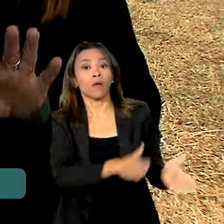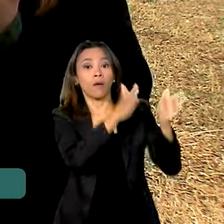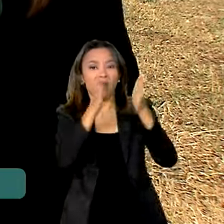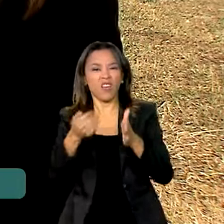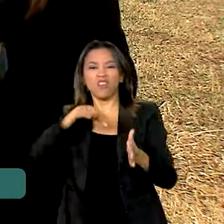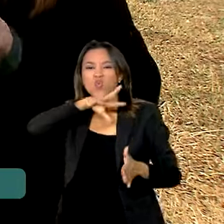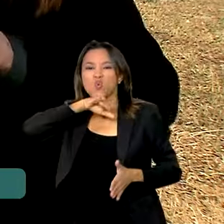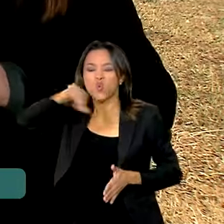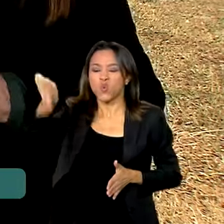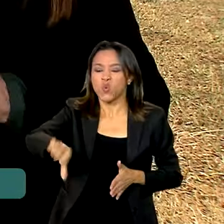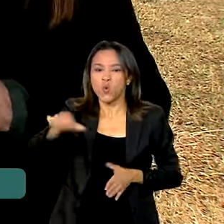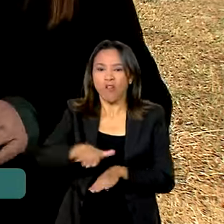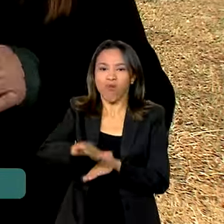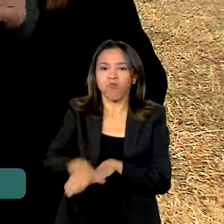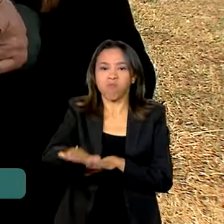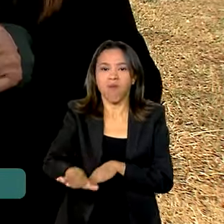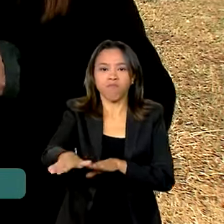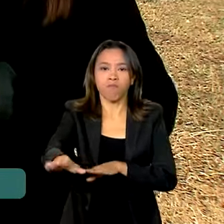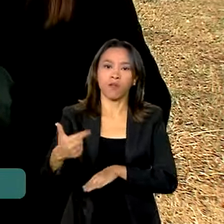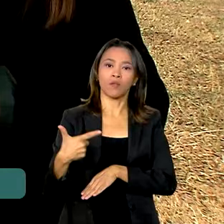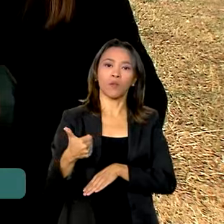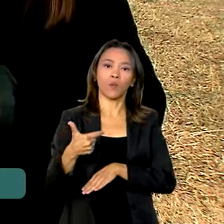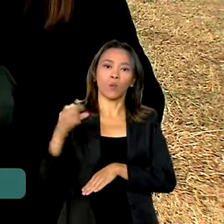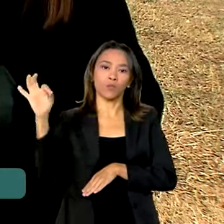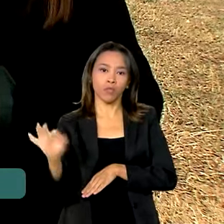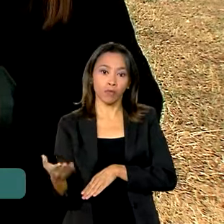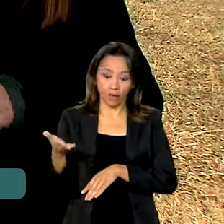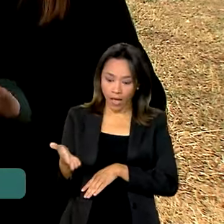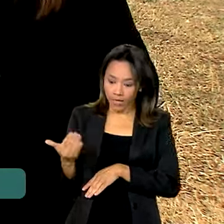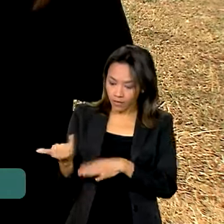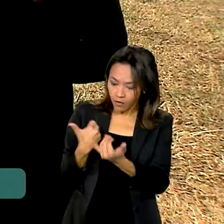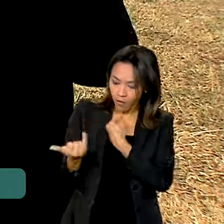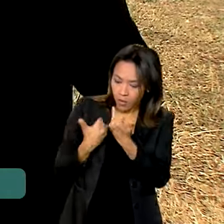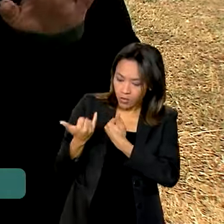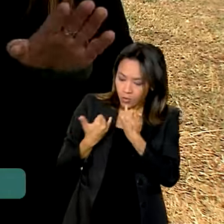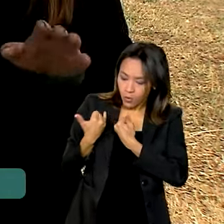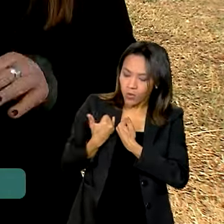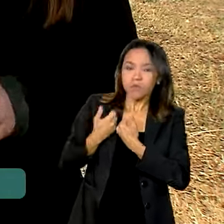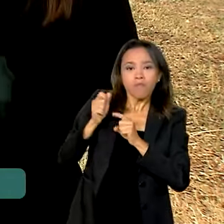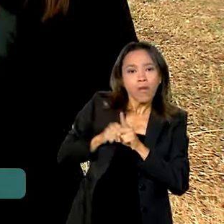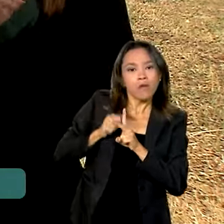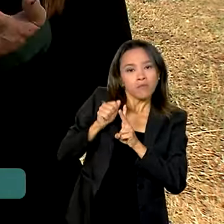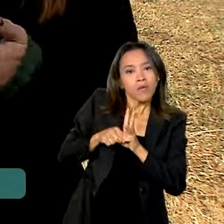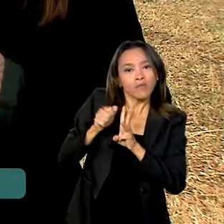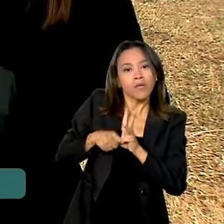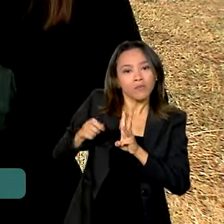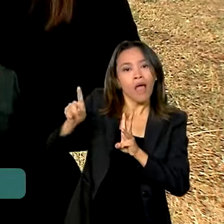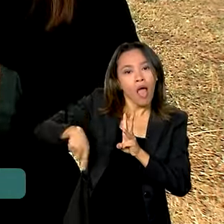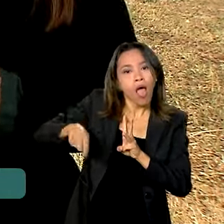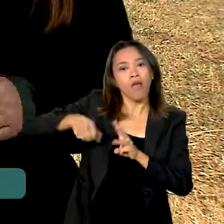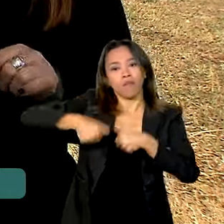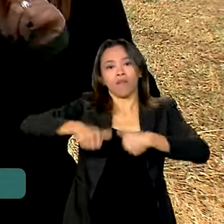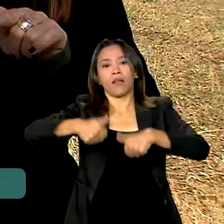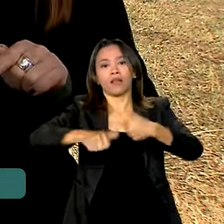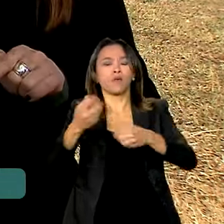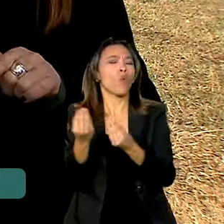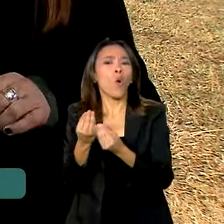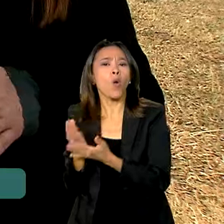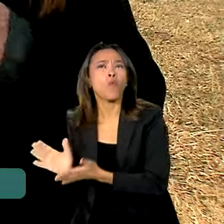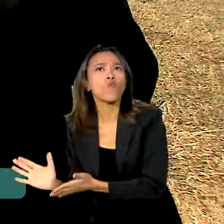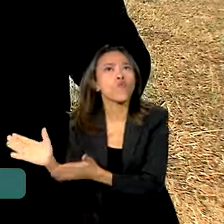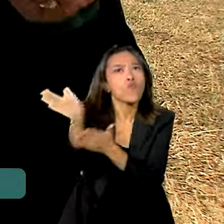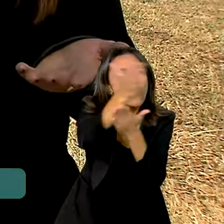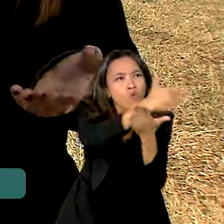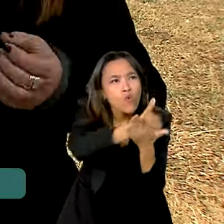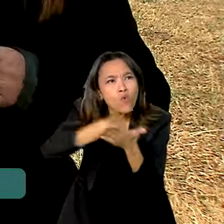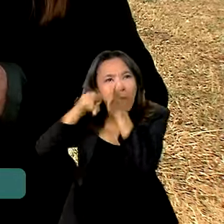péssima em 12%. Esse indicador é calculado todo mês por meio de levantamentos de campo.